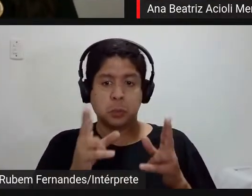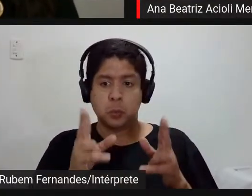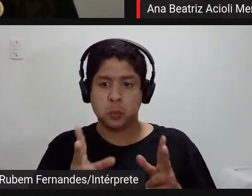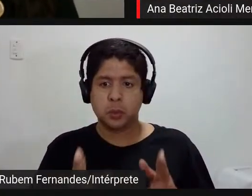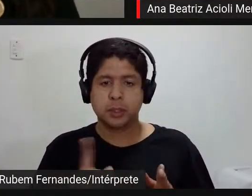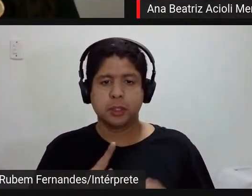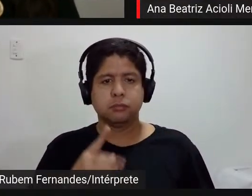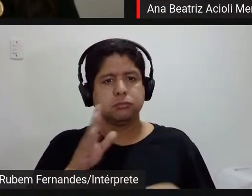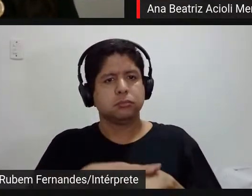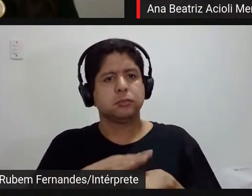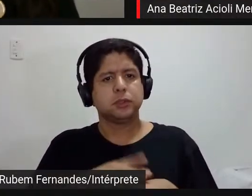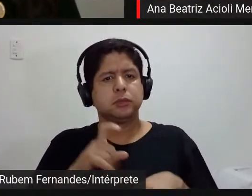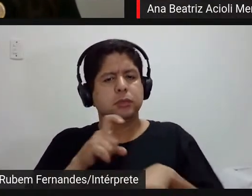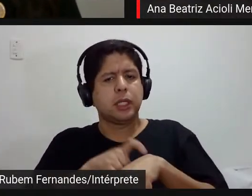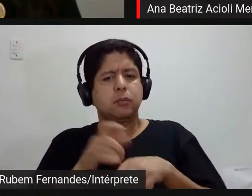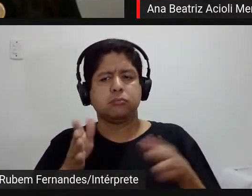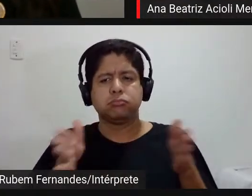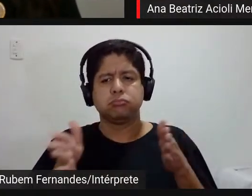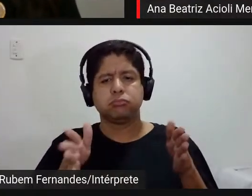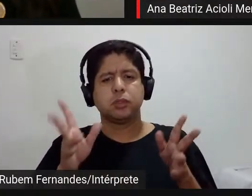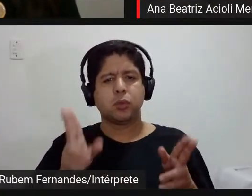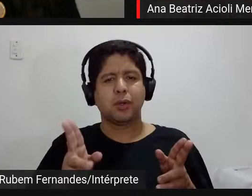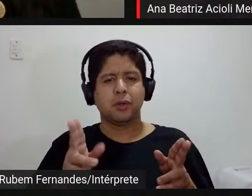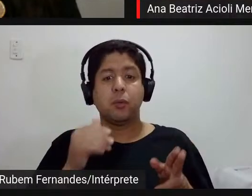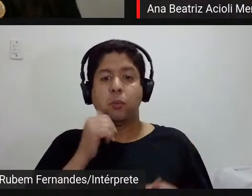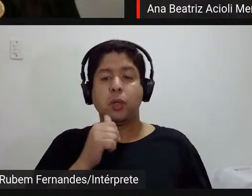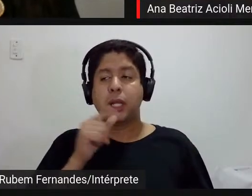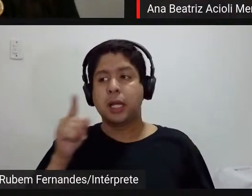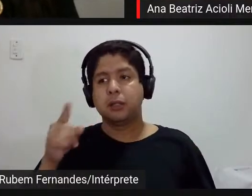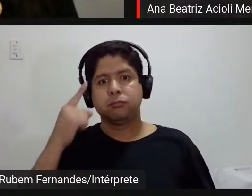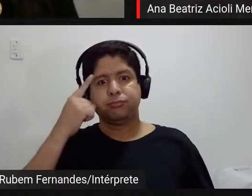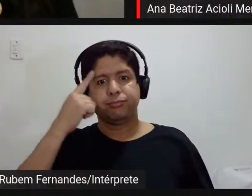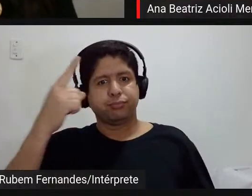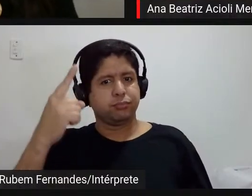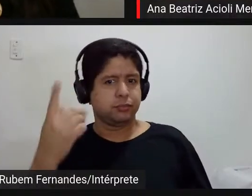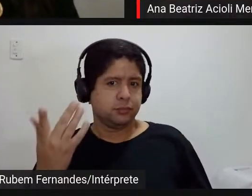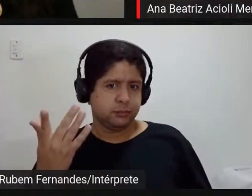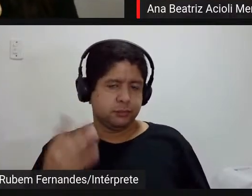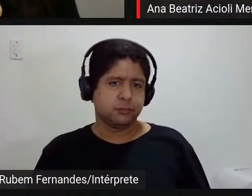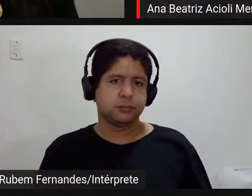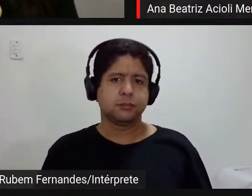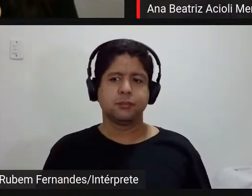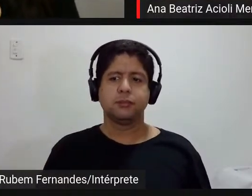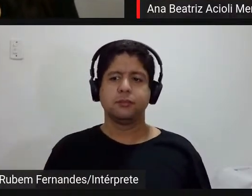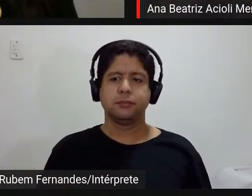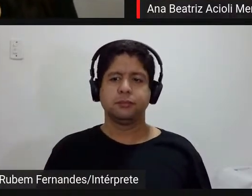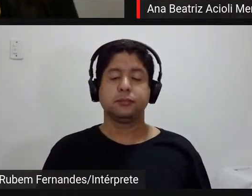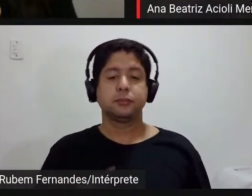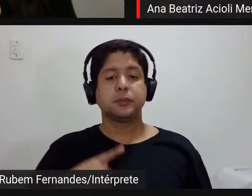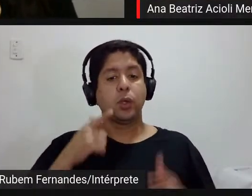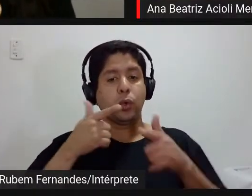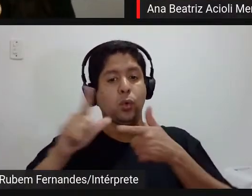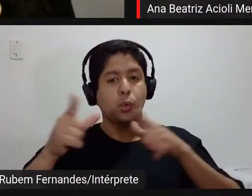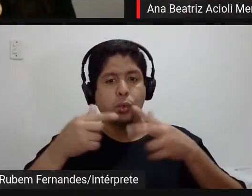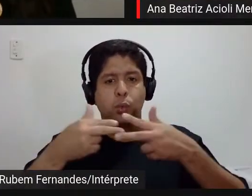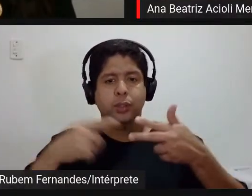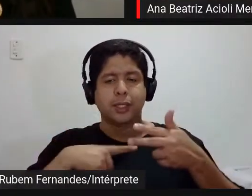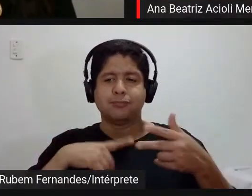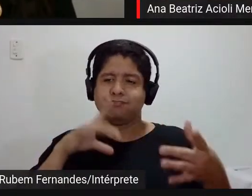do nosso tempo então essa foi a estratégia dela por exemplo né e aí tem outras coisas envolvidas